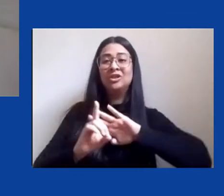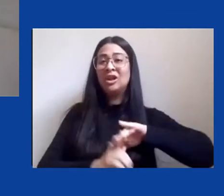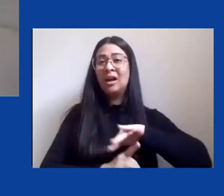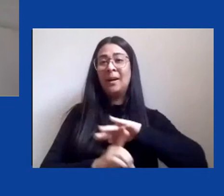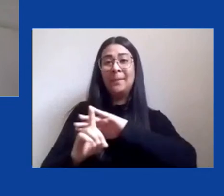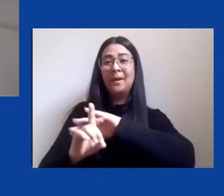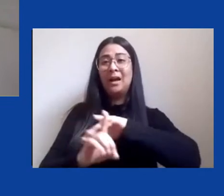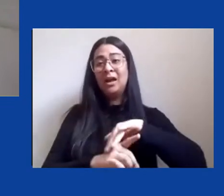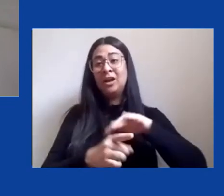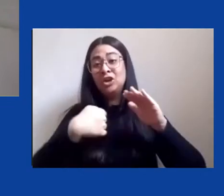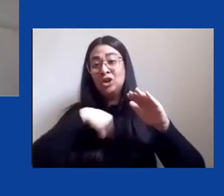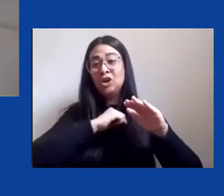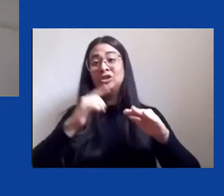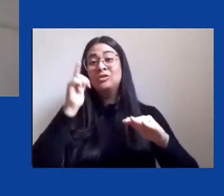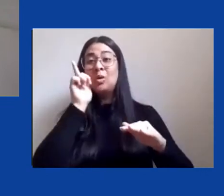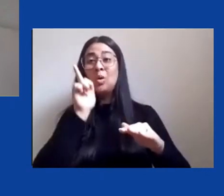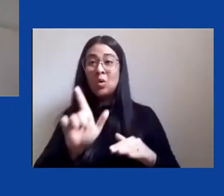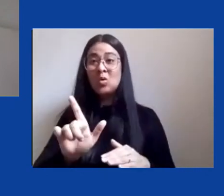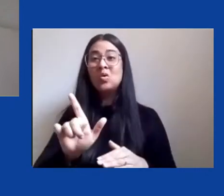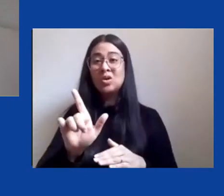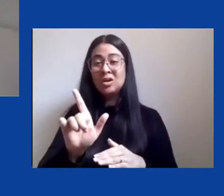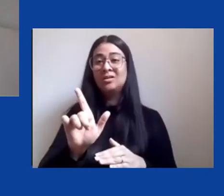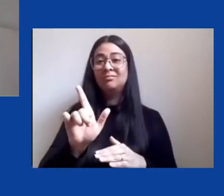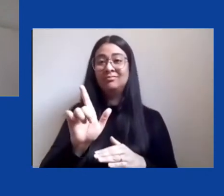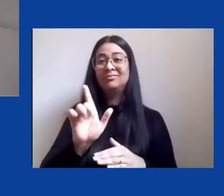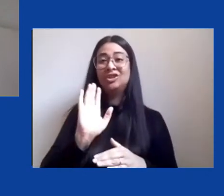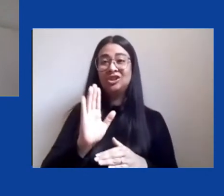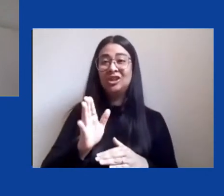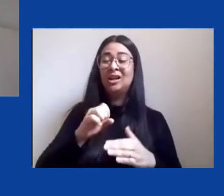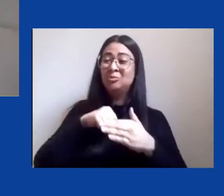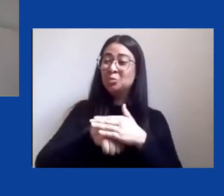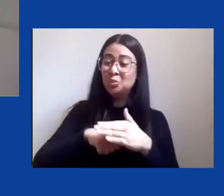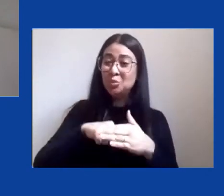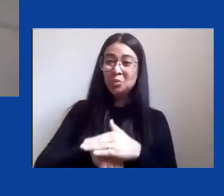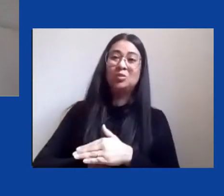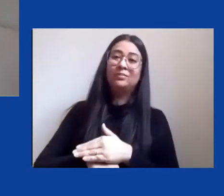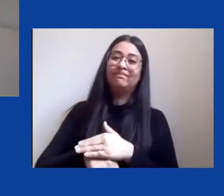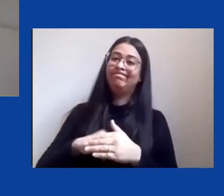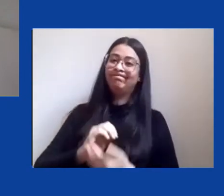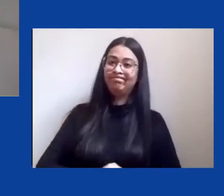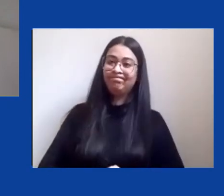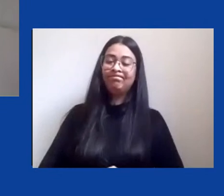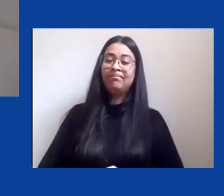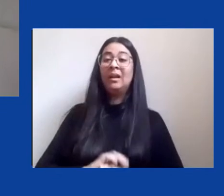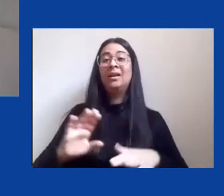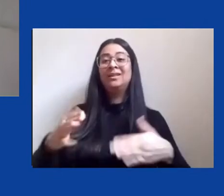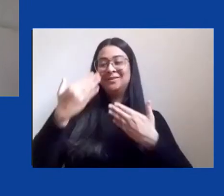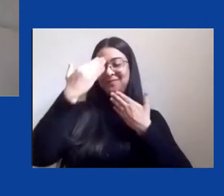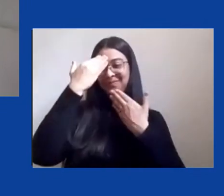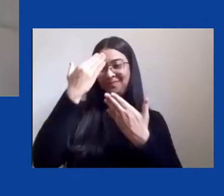então eu gostaria de agradecer o convite para estar junto a vocês fazendo esse debate.